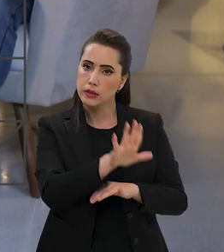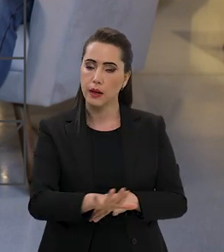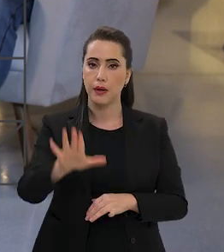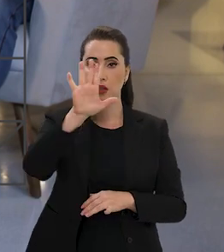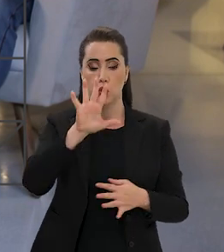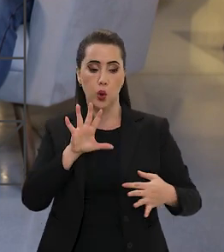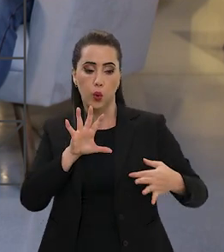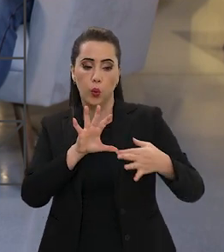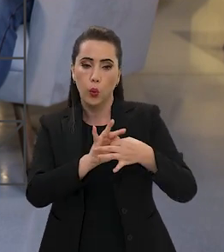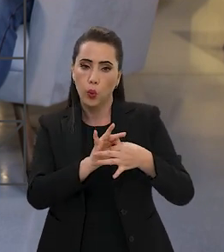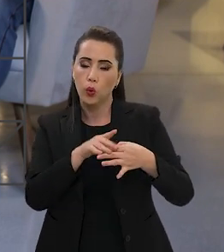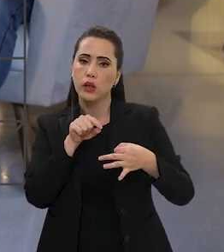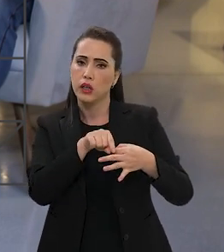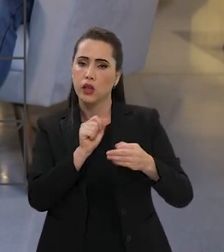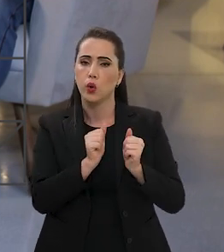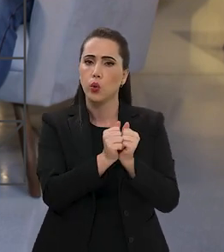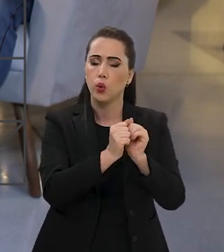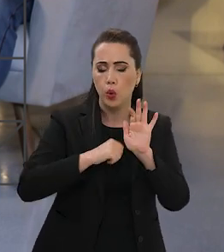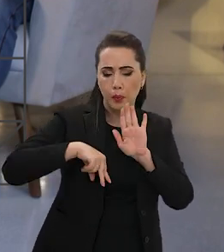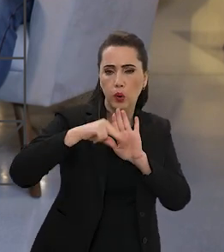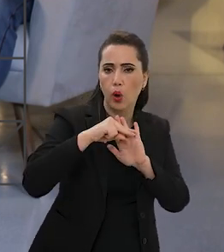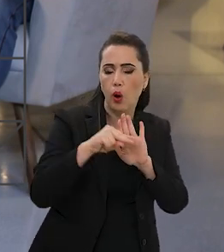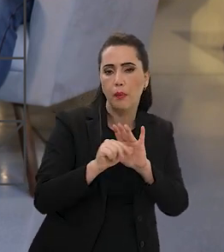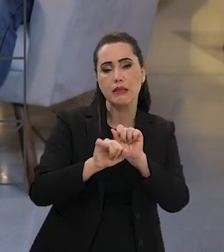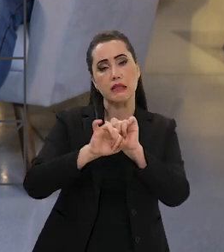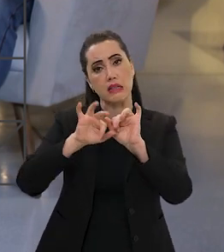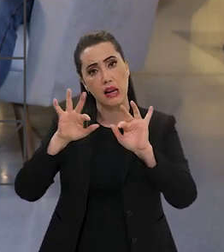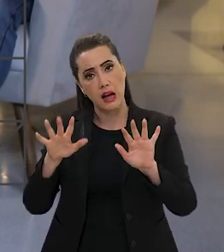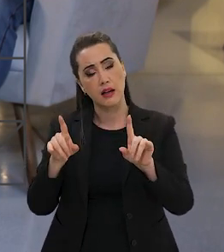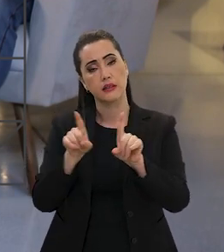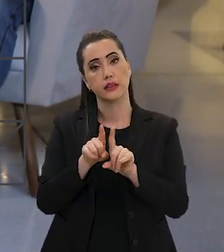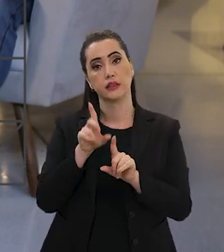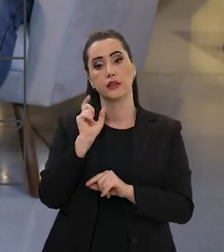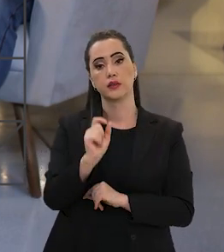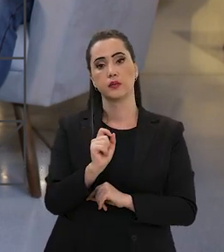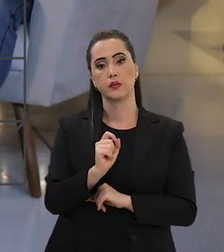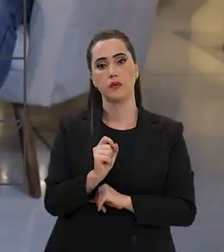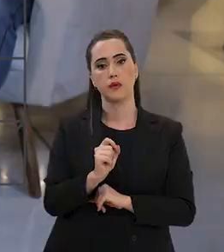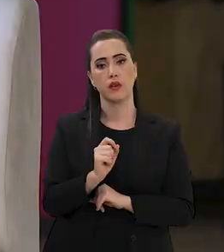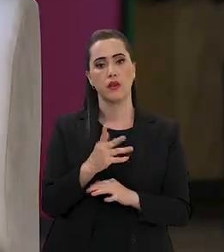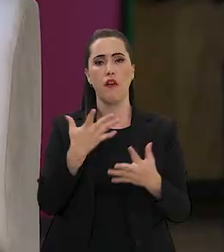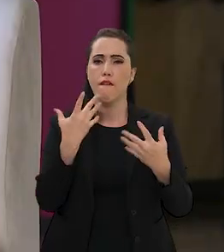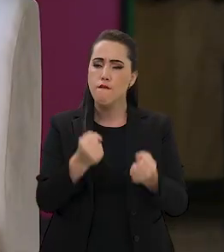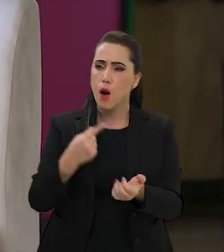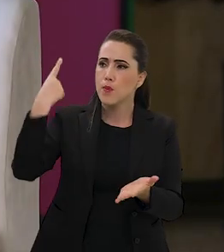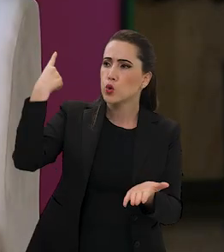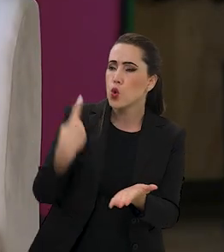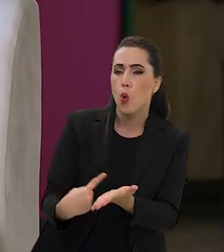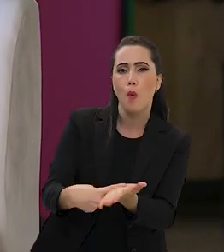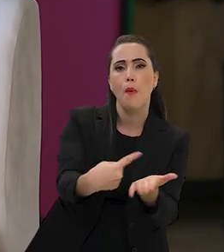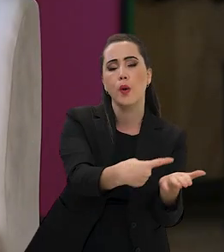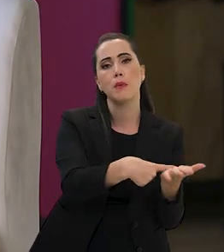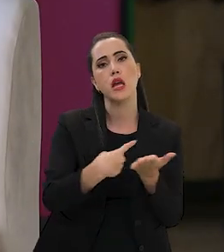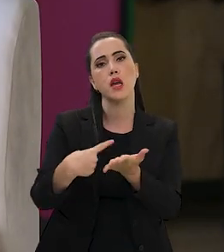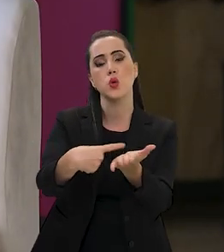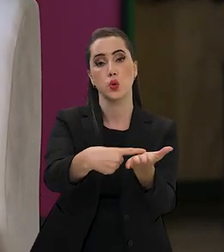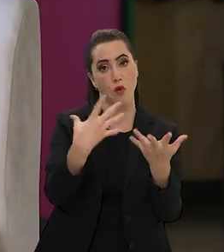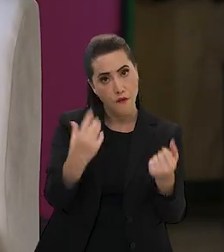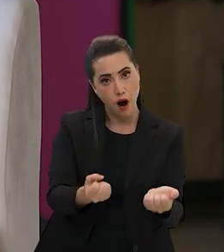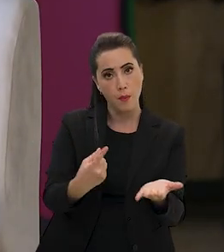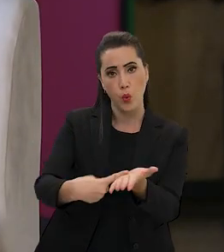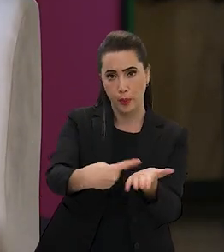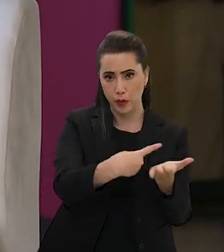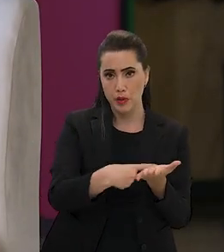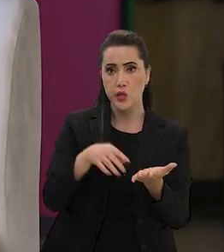nacional, de uma rede de implicações e também de uma grande, eu diria, vamos fazer um grande acordo nacional,